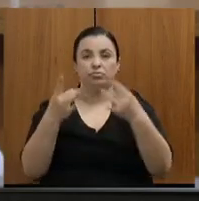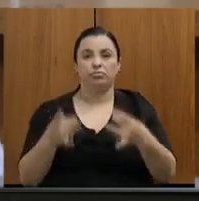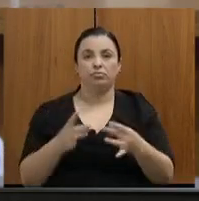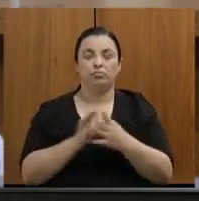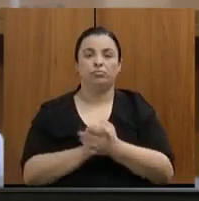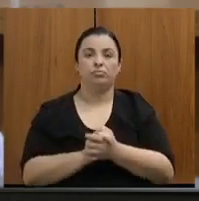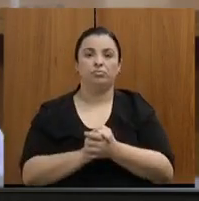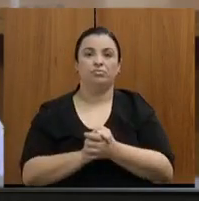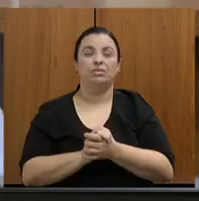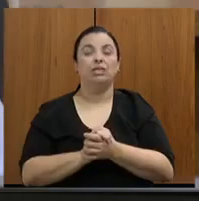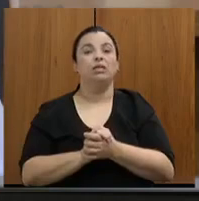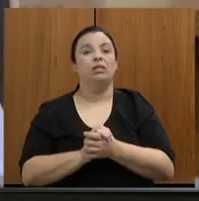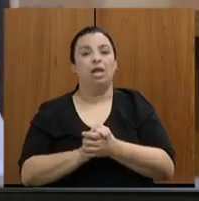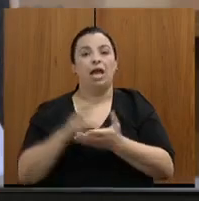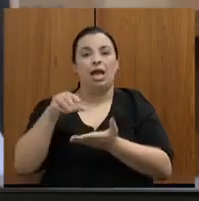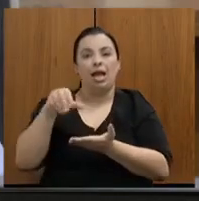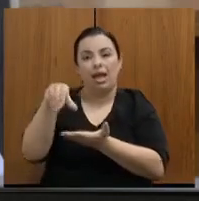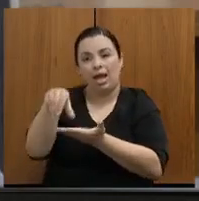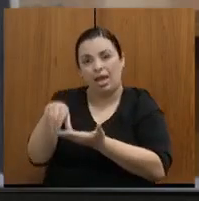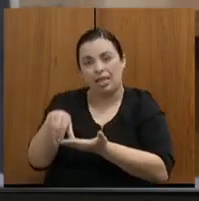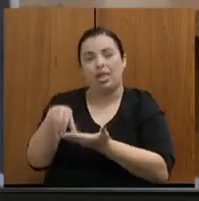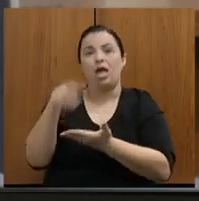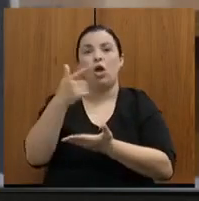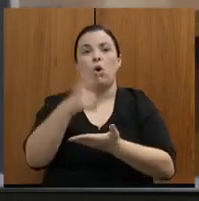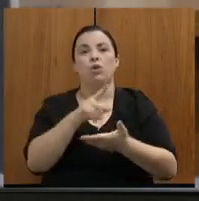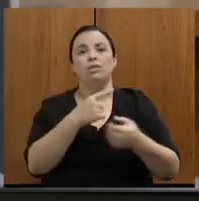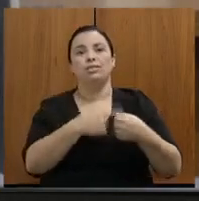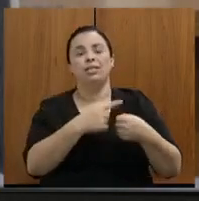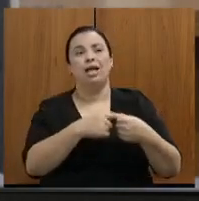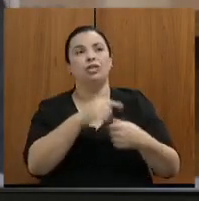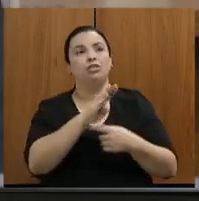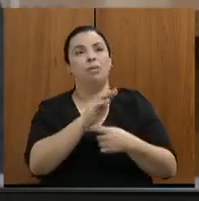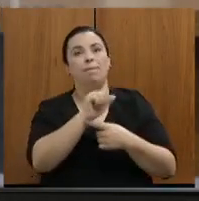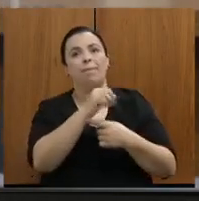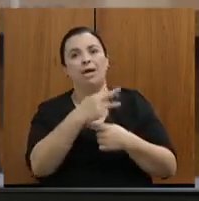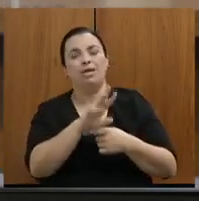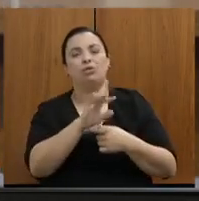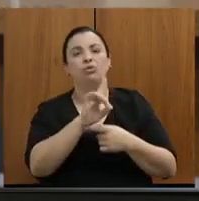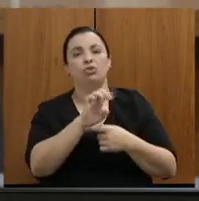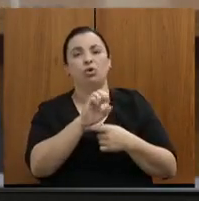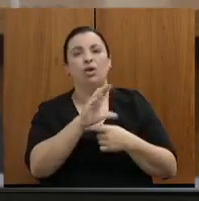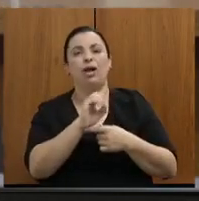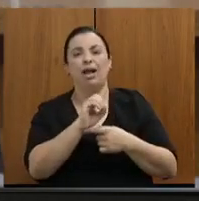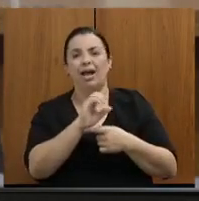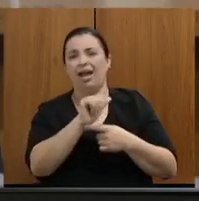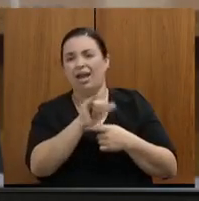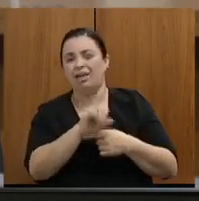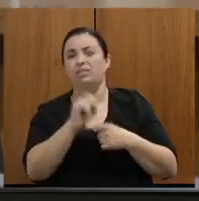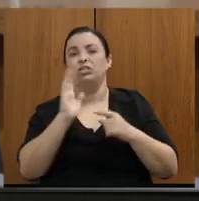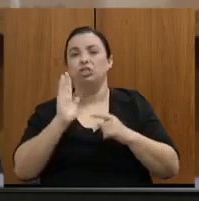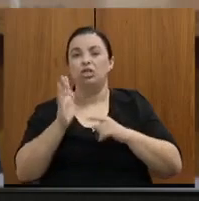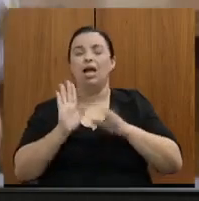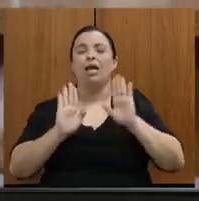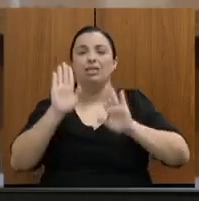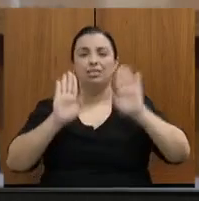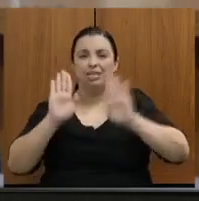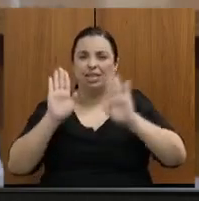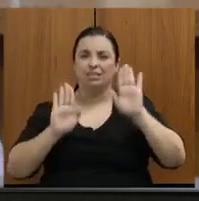Caeté Barão de Cocás, essa era uma demanda de pavimentação, já foi iniciada, era uma demanda antiga.